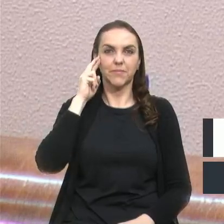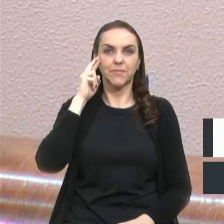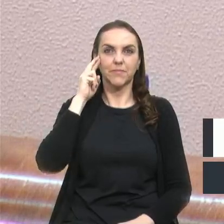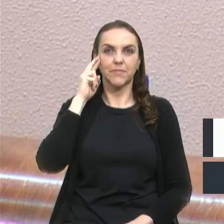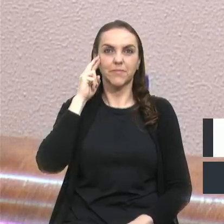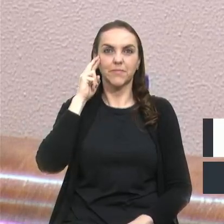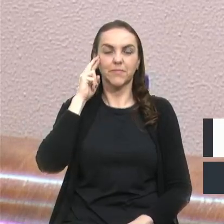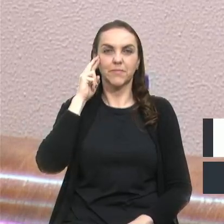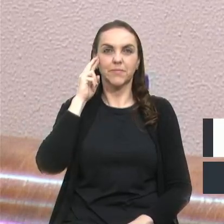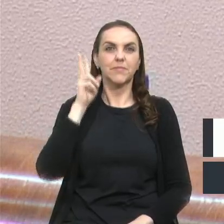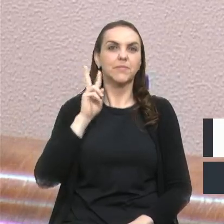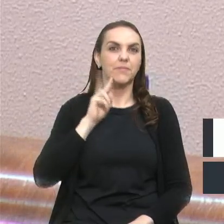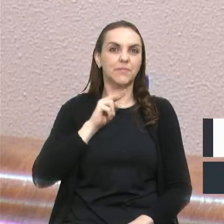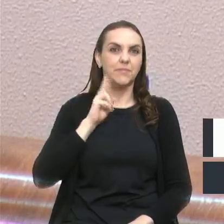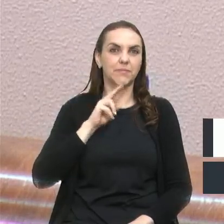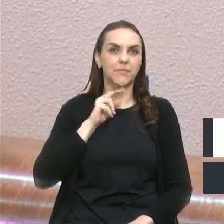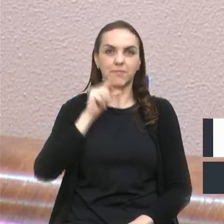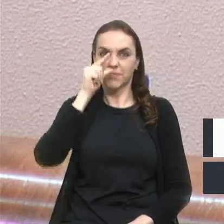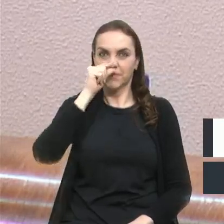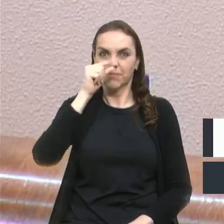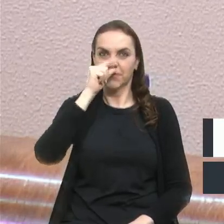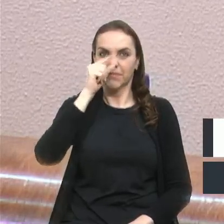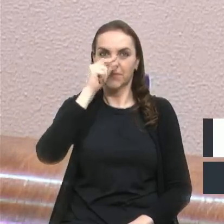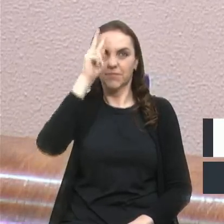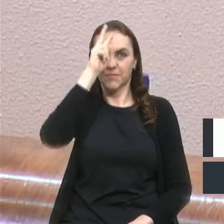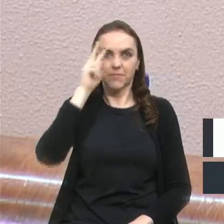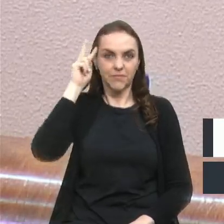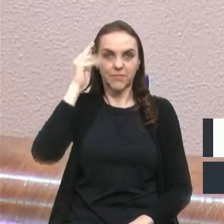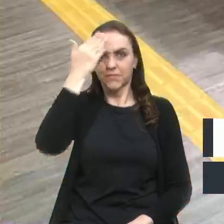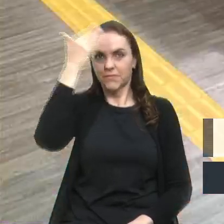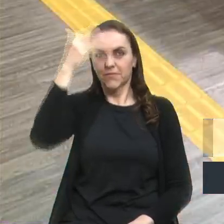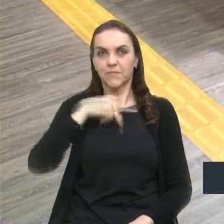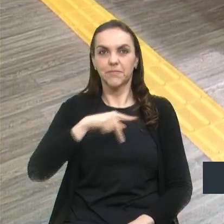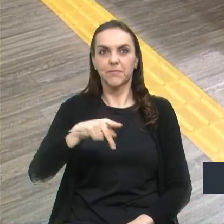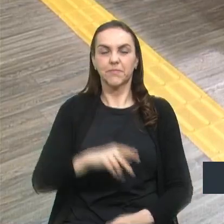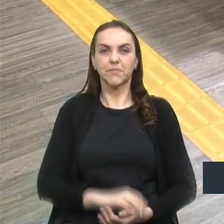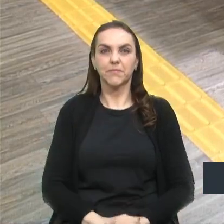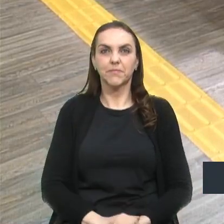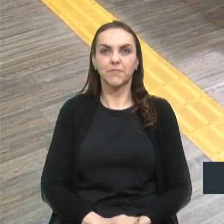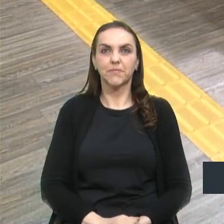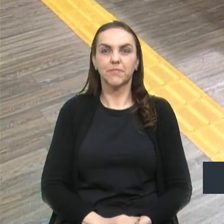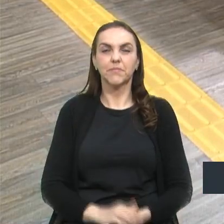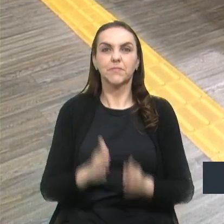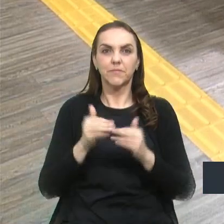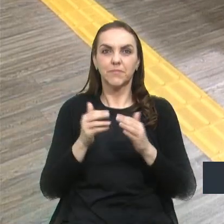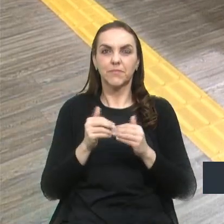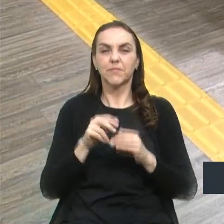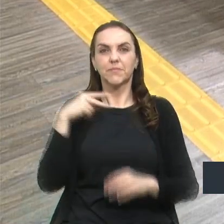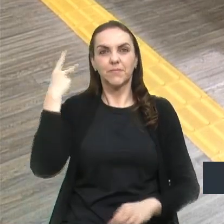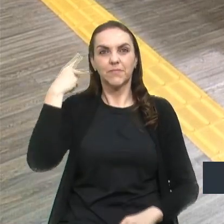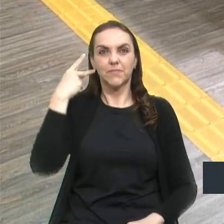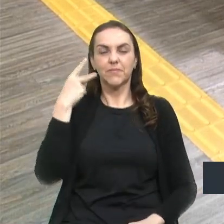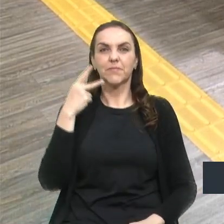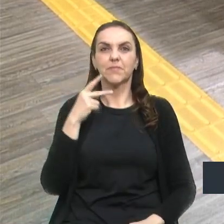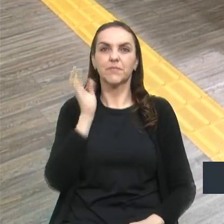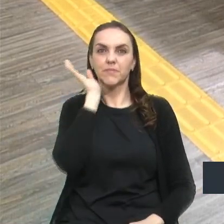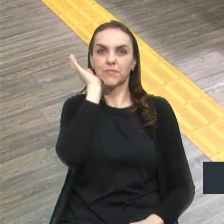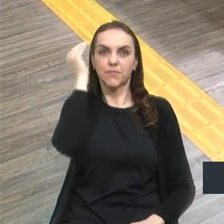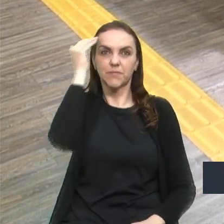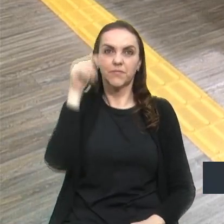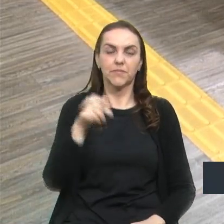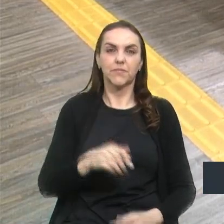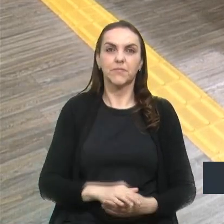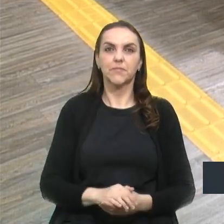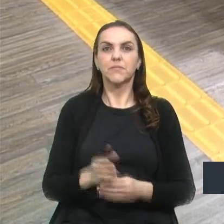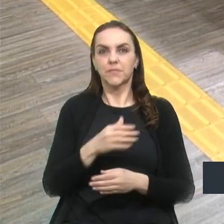Renato Oliveira, Sandro Fandinel e Velocino Es. Obrigado, senhor presidente. Obrigado. Solicita o vereador Felipe, que acompanhe o representante da Associação